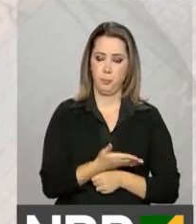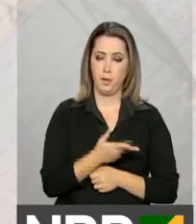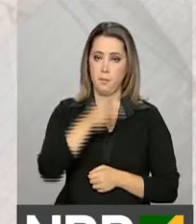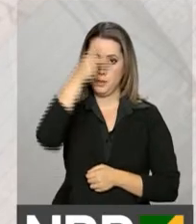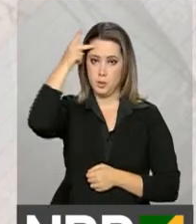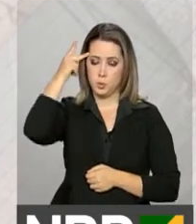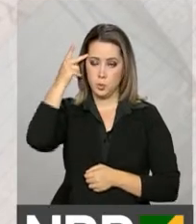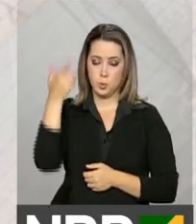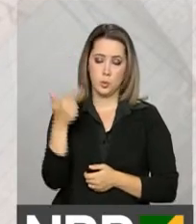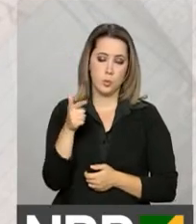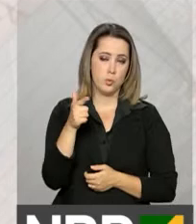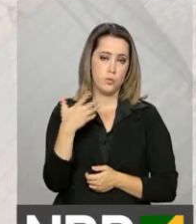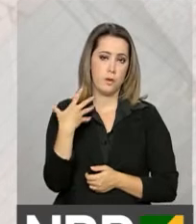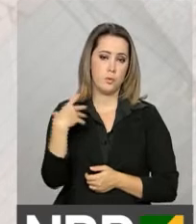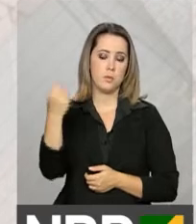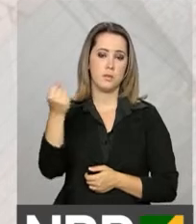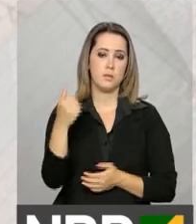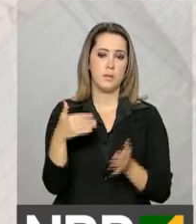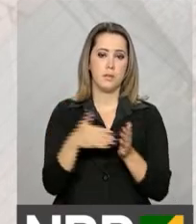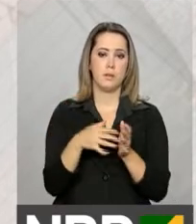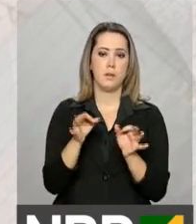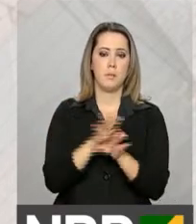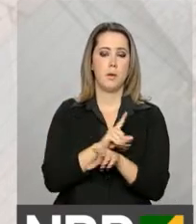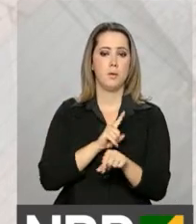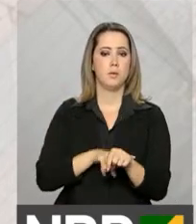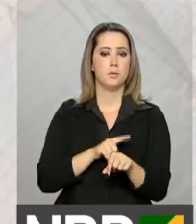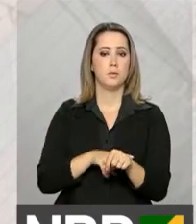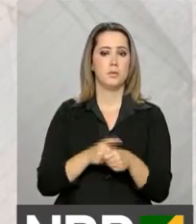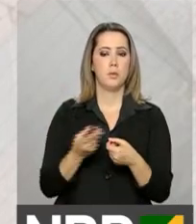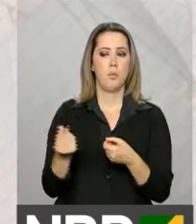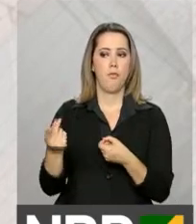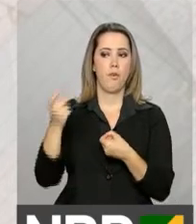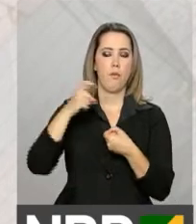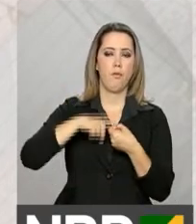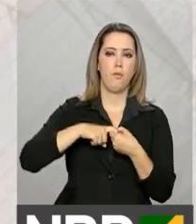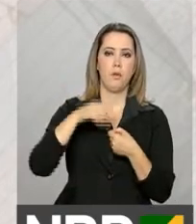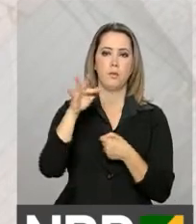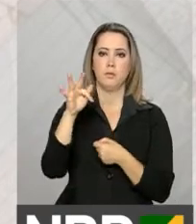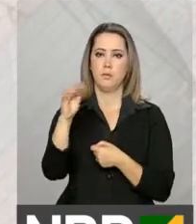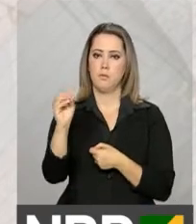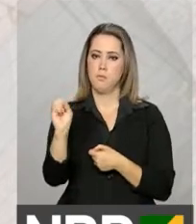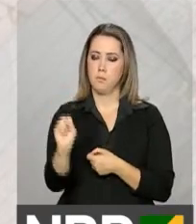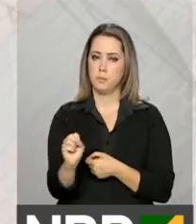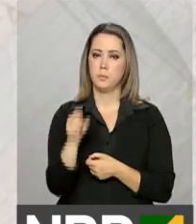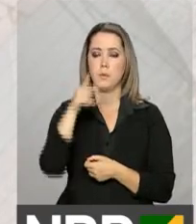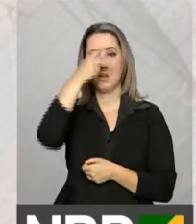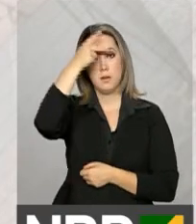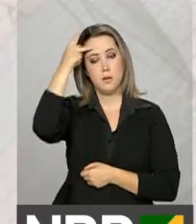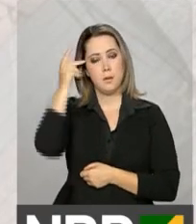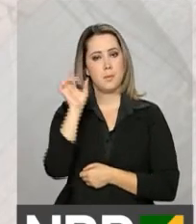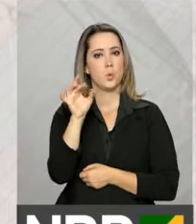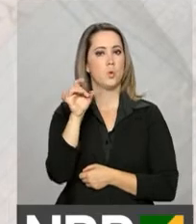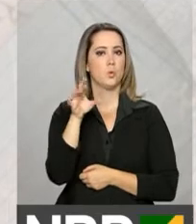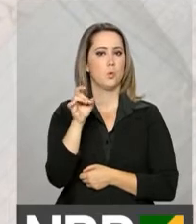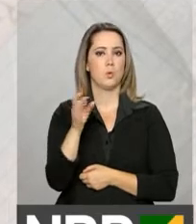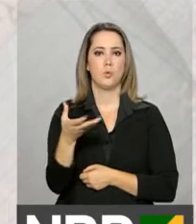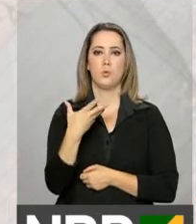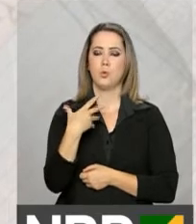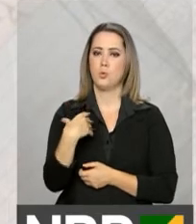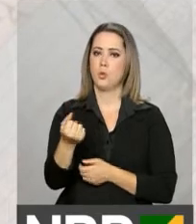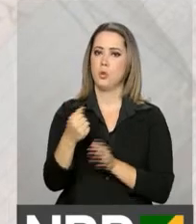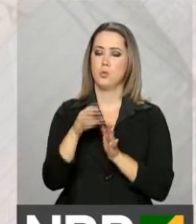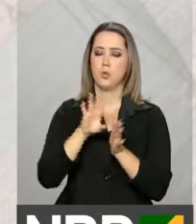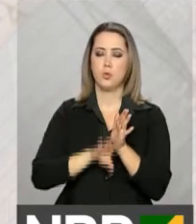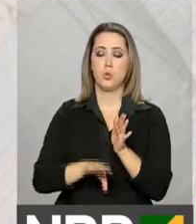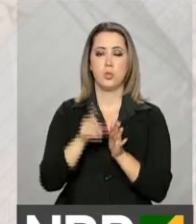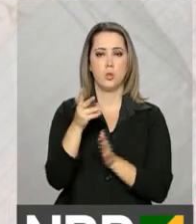trabalhador não fizer o saque até o prazo final, o valor volta para a conta do FGTS e a pessoa só poderá retirar o